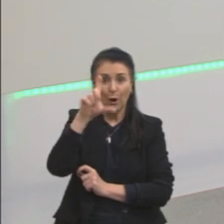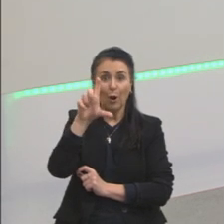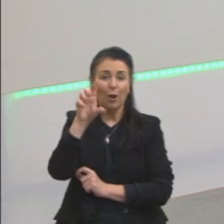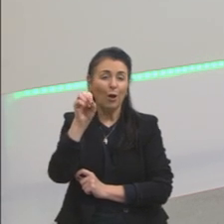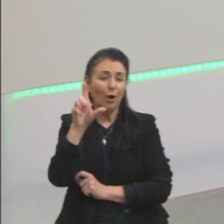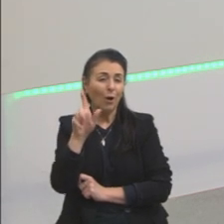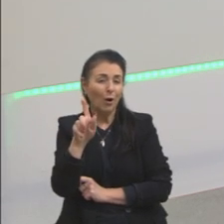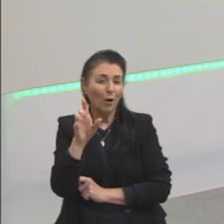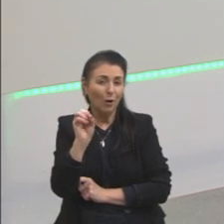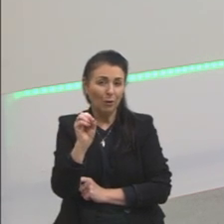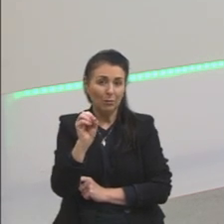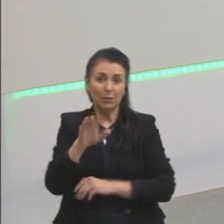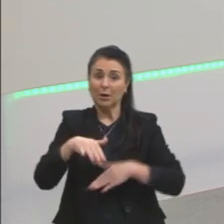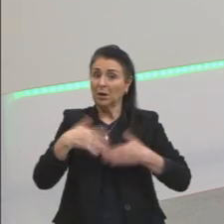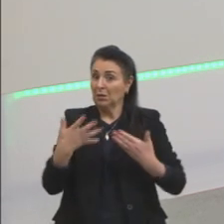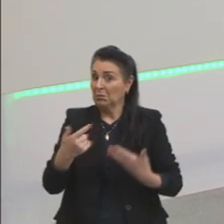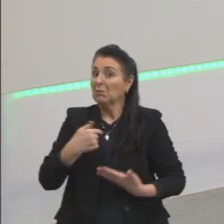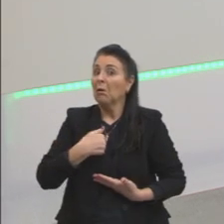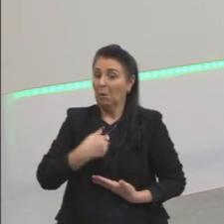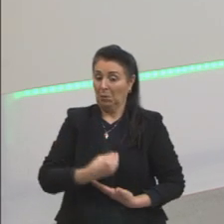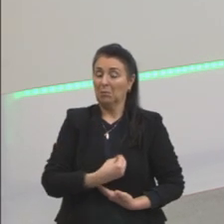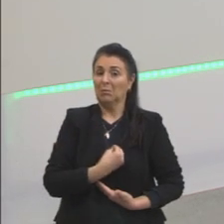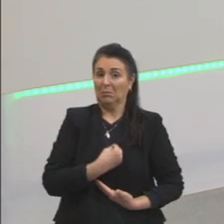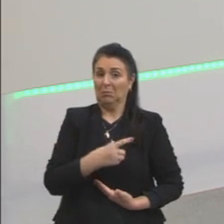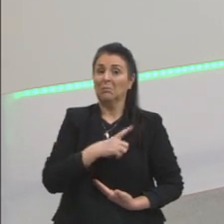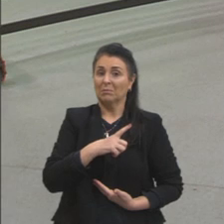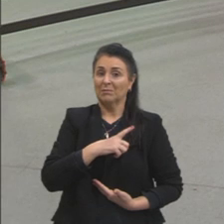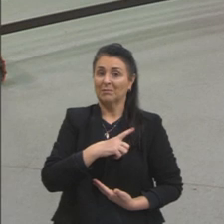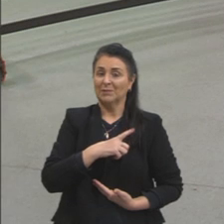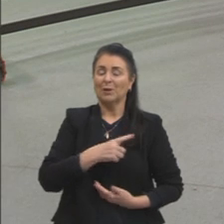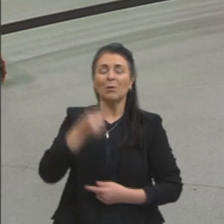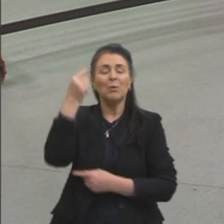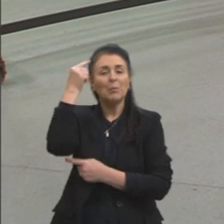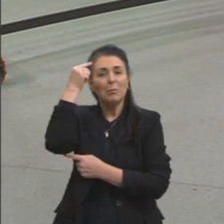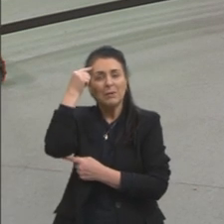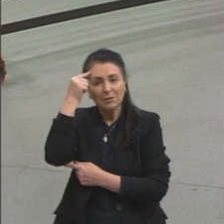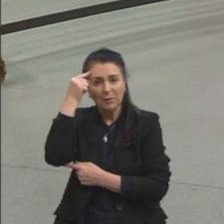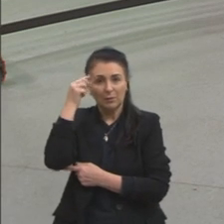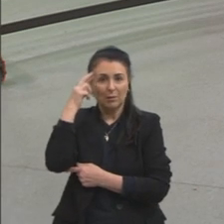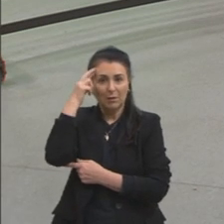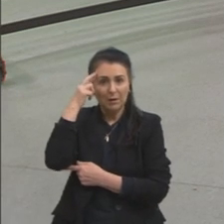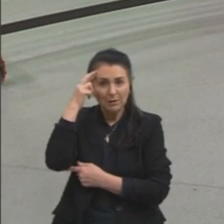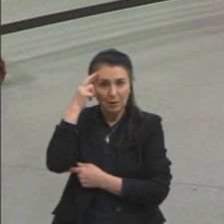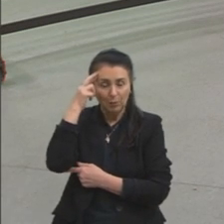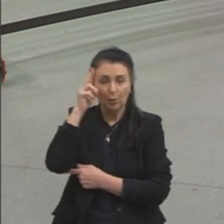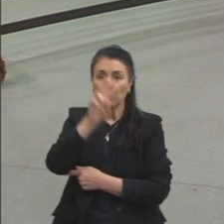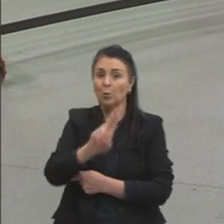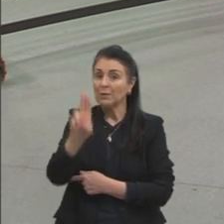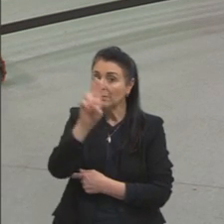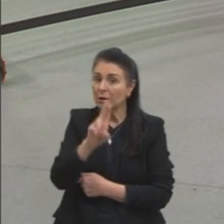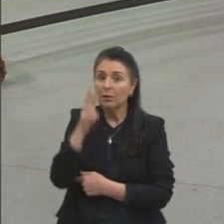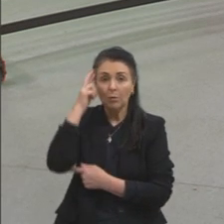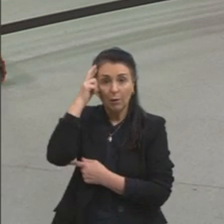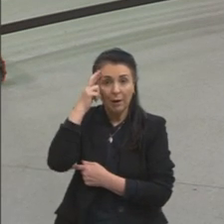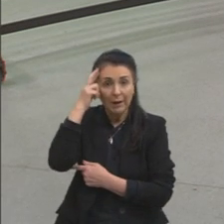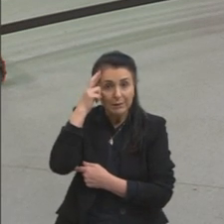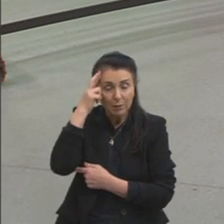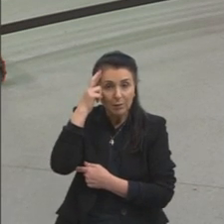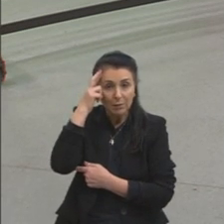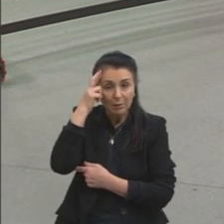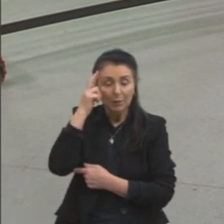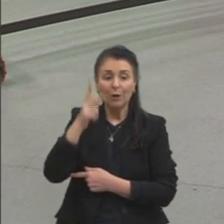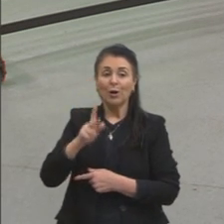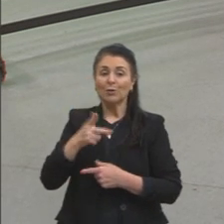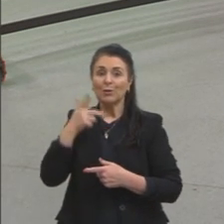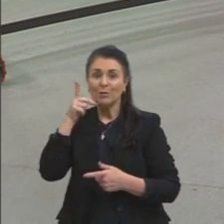certeza que, do pensamento da razão, e que através da razão podemos chegar às